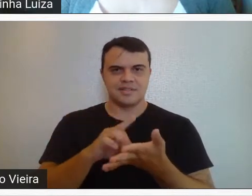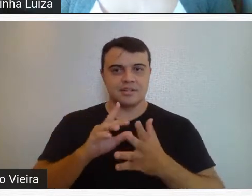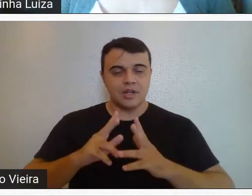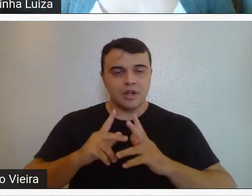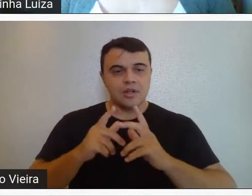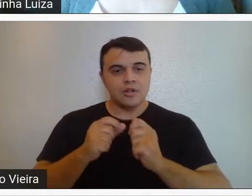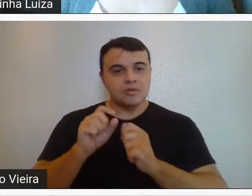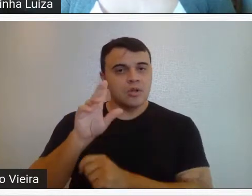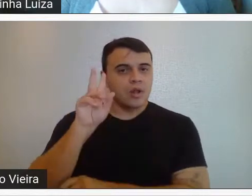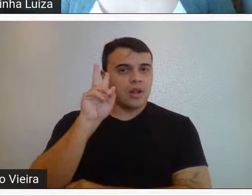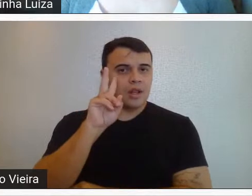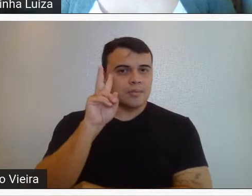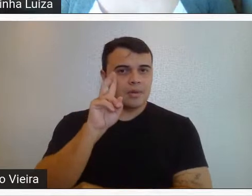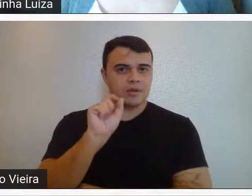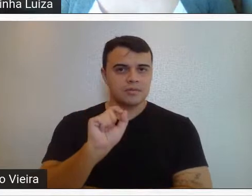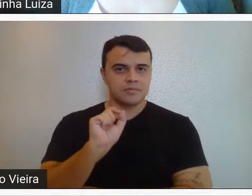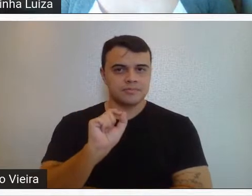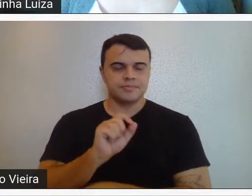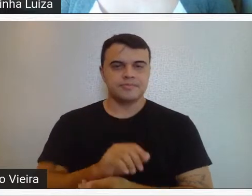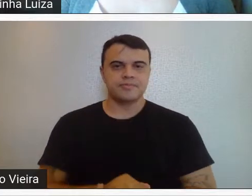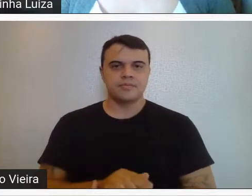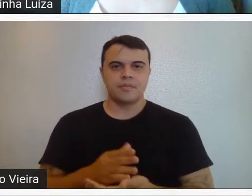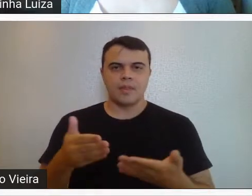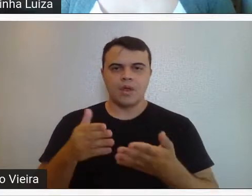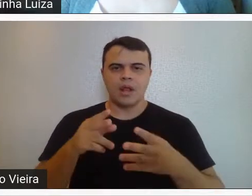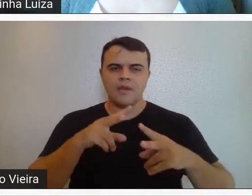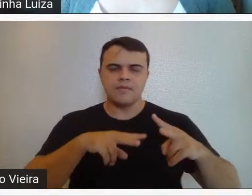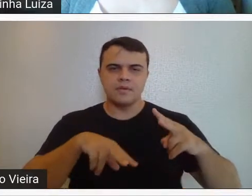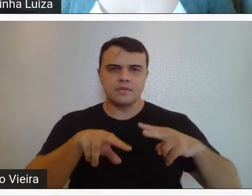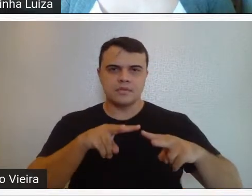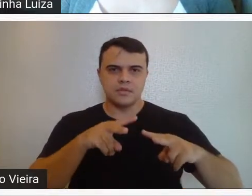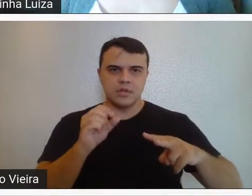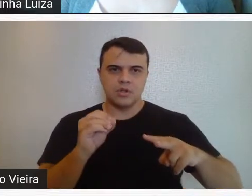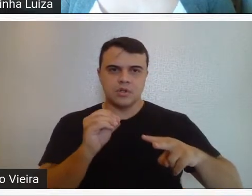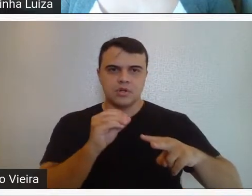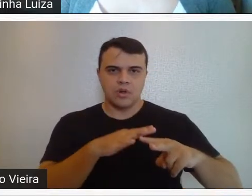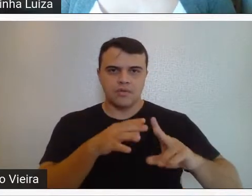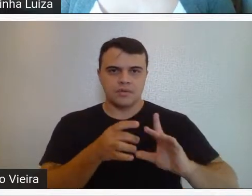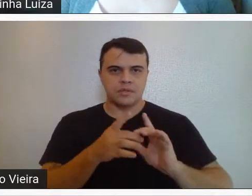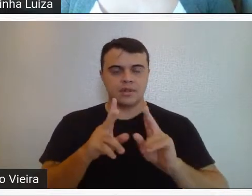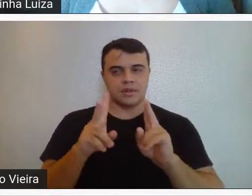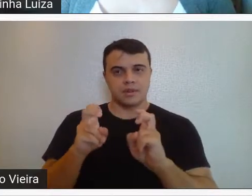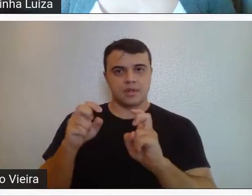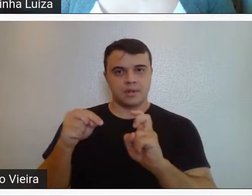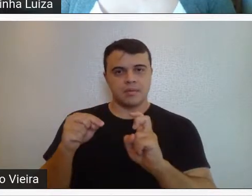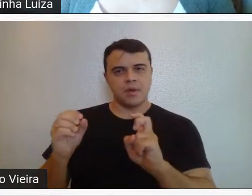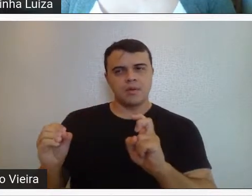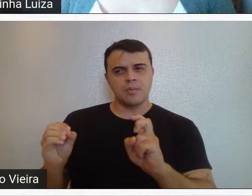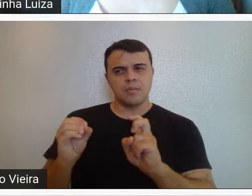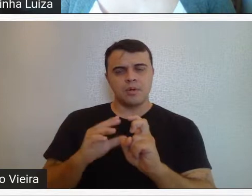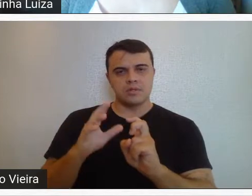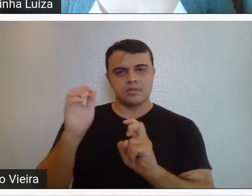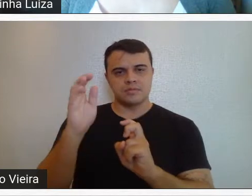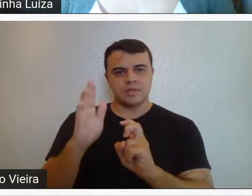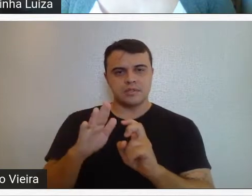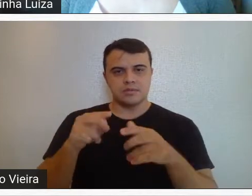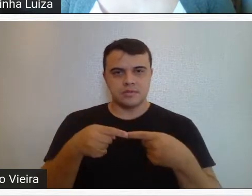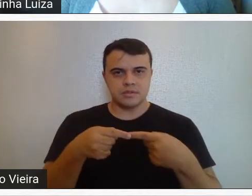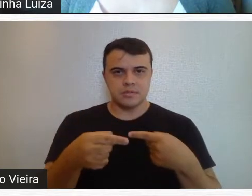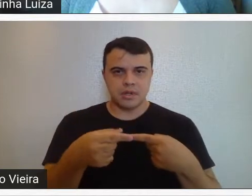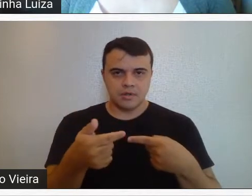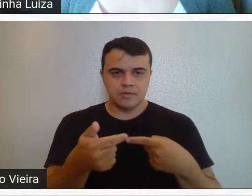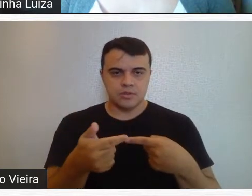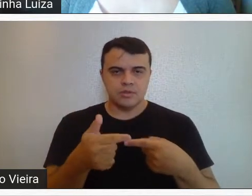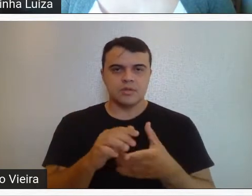todo mundo e só lembrar uma coisa, nessas revisões contemporâneas sobre o modernismo no Brasil, sobre a semana de 22,